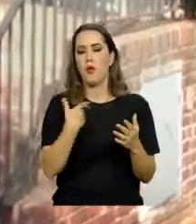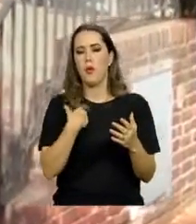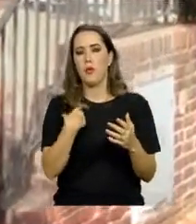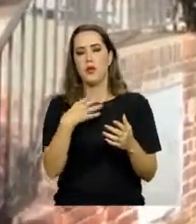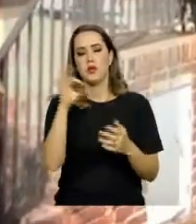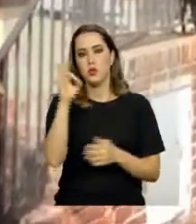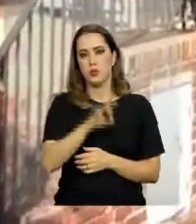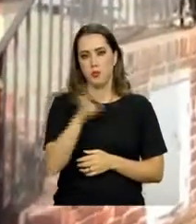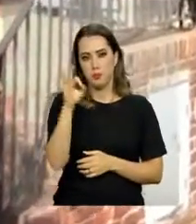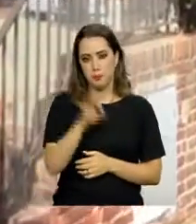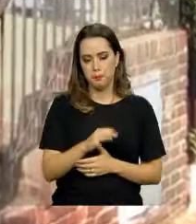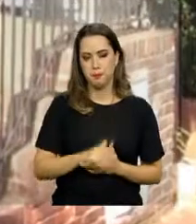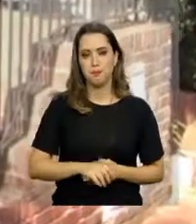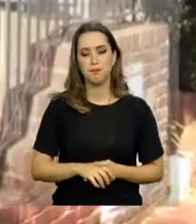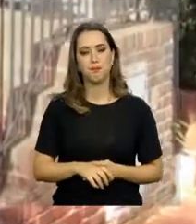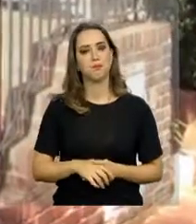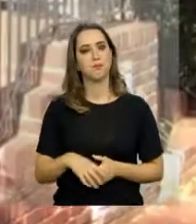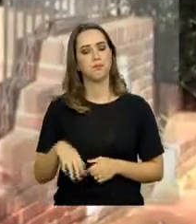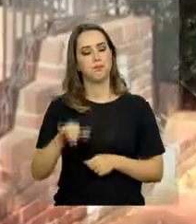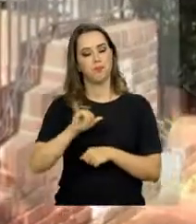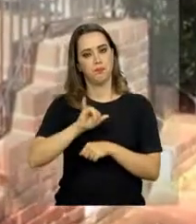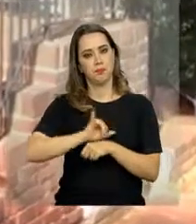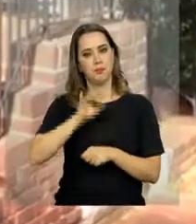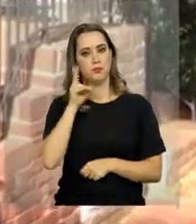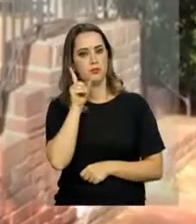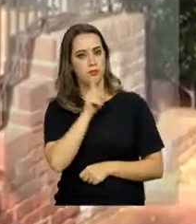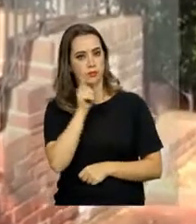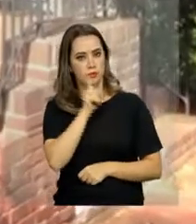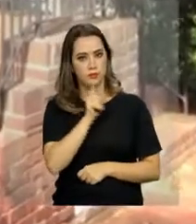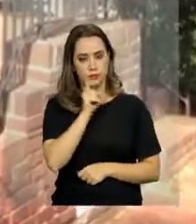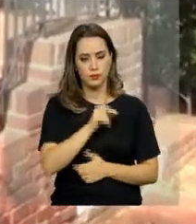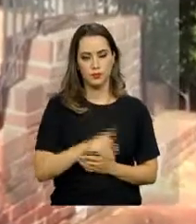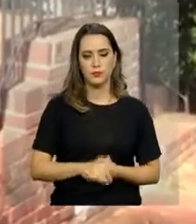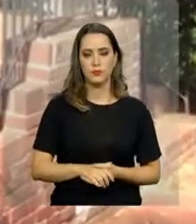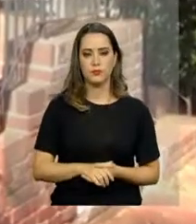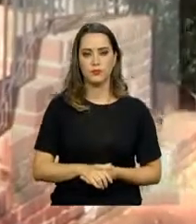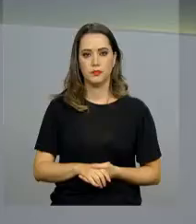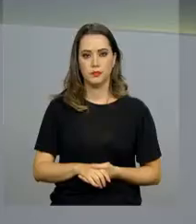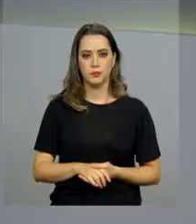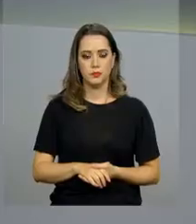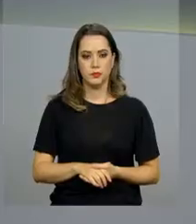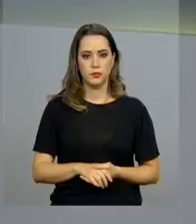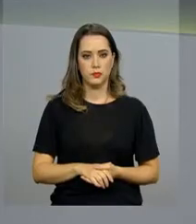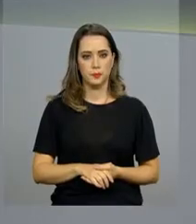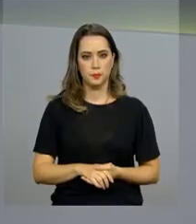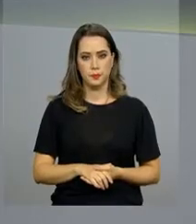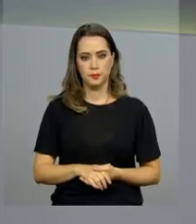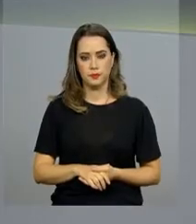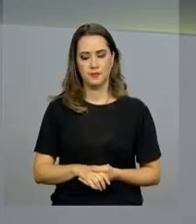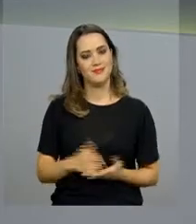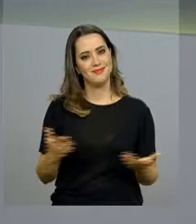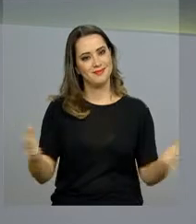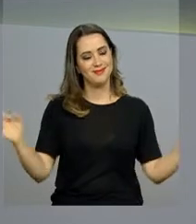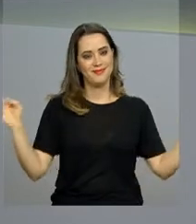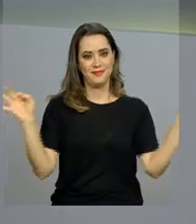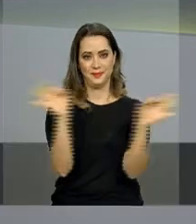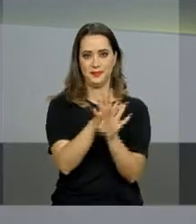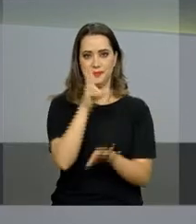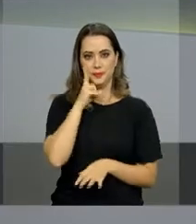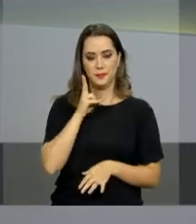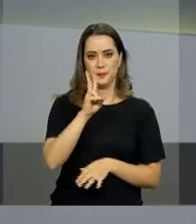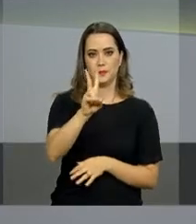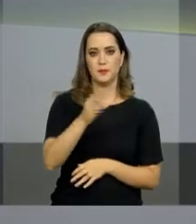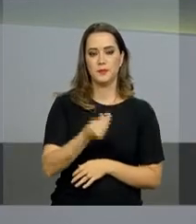ao invés de tarifas. De Washington, nos Estados Unidos, Paola de Hort. Nós ficamos por aqui. Você